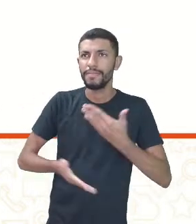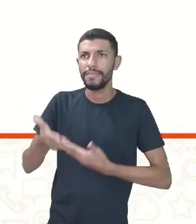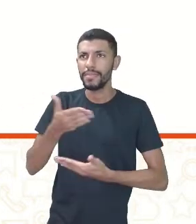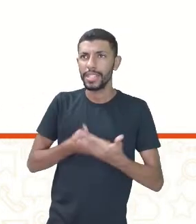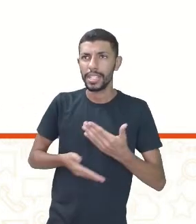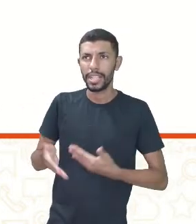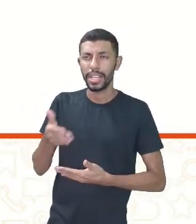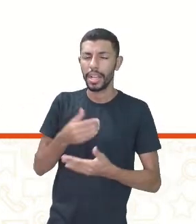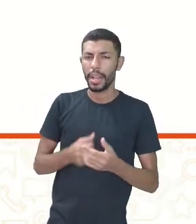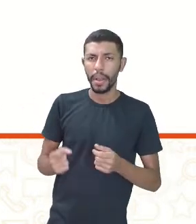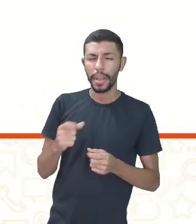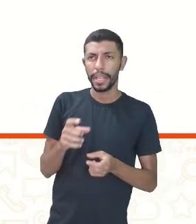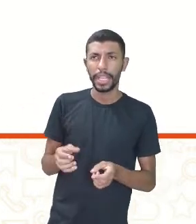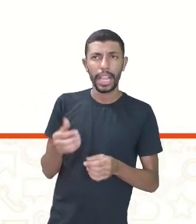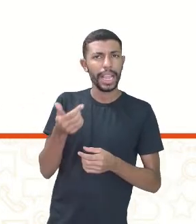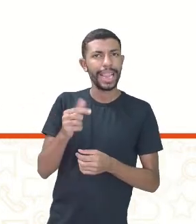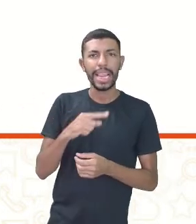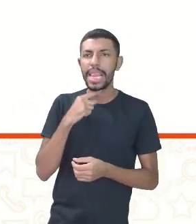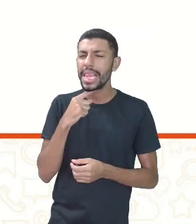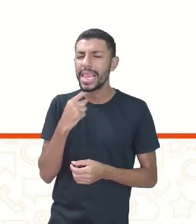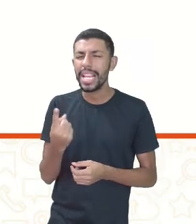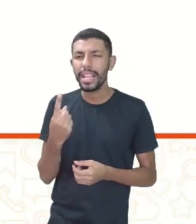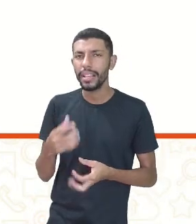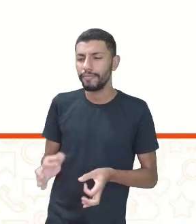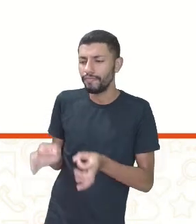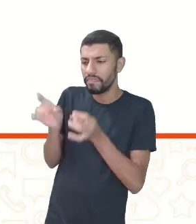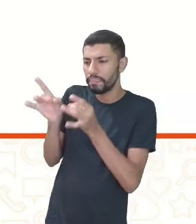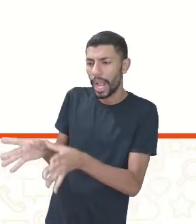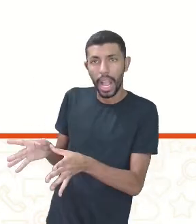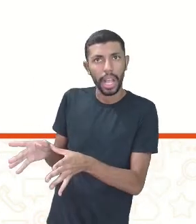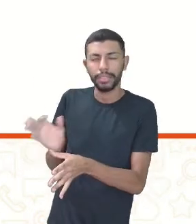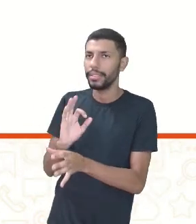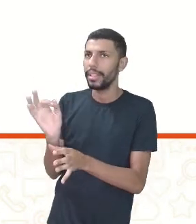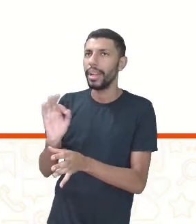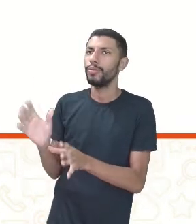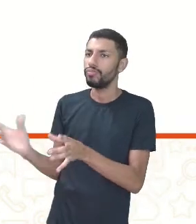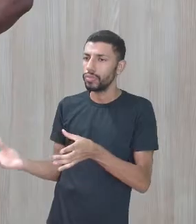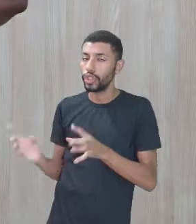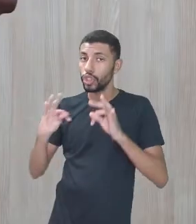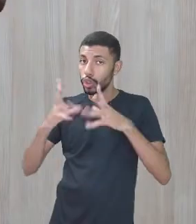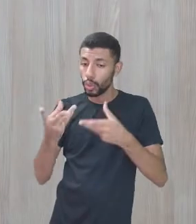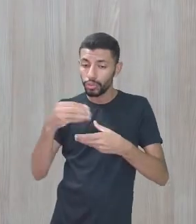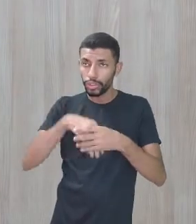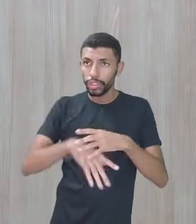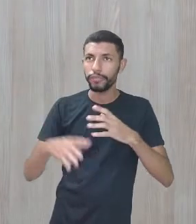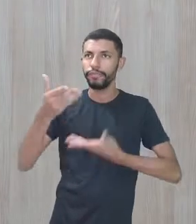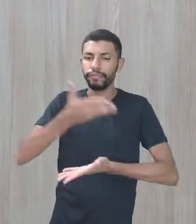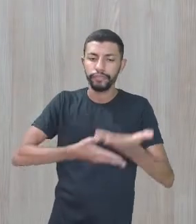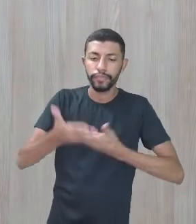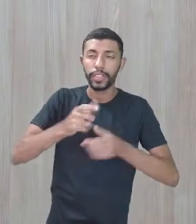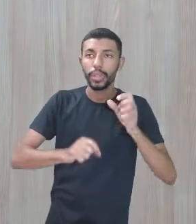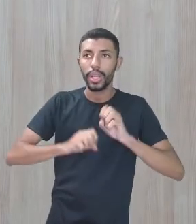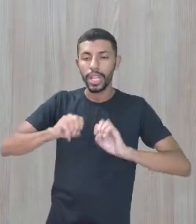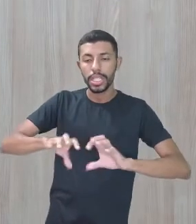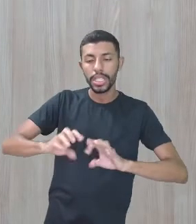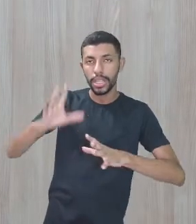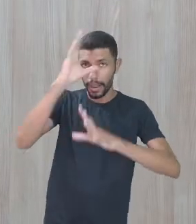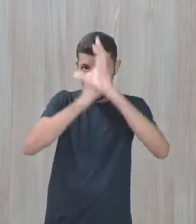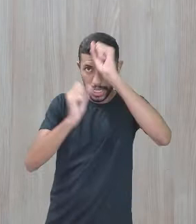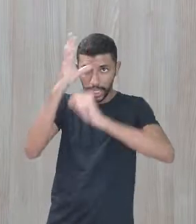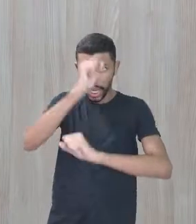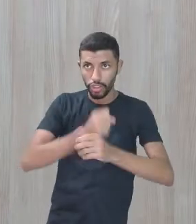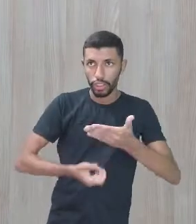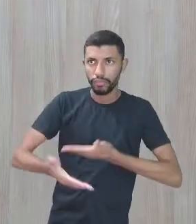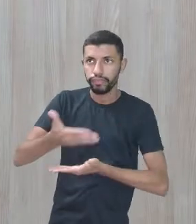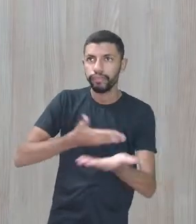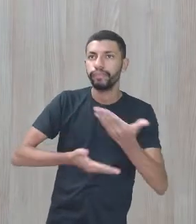deixado de lado durante o processo de ensino-aprendizagem. Então, é uma proposta pedagógica.